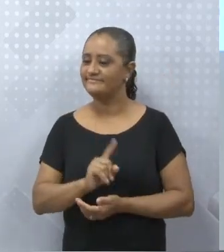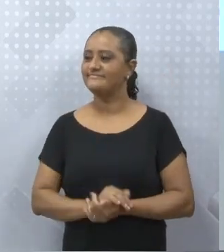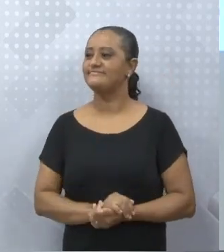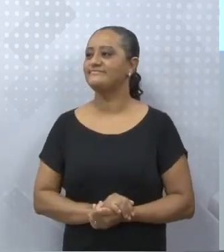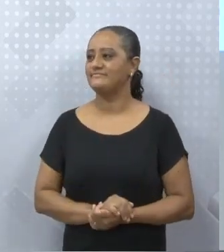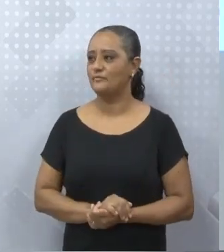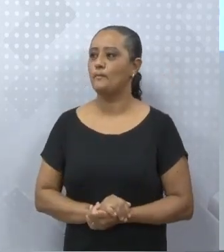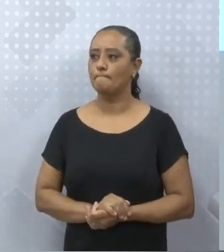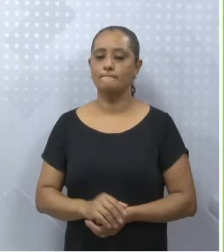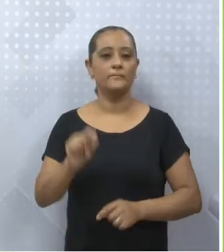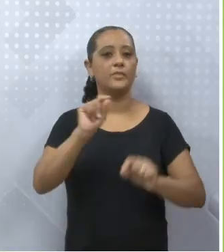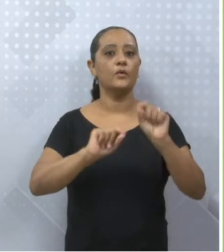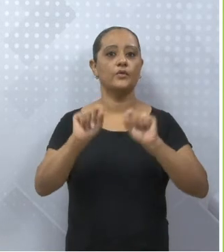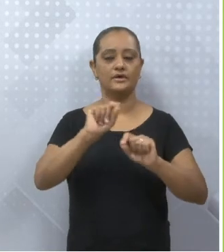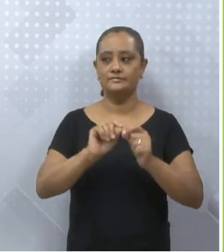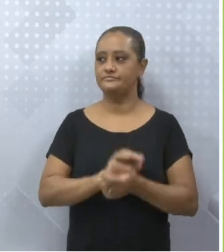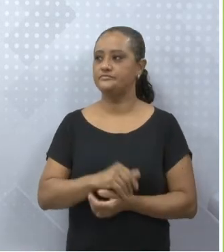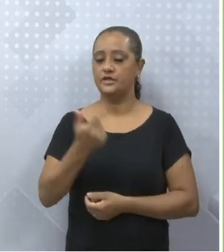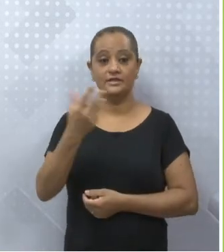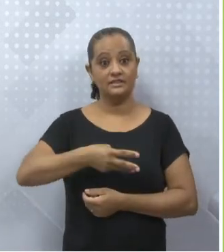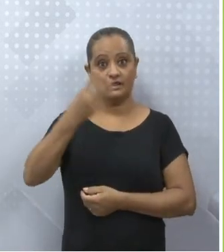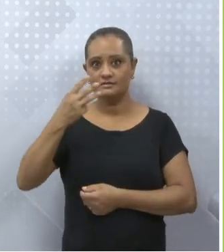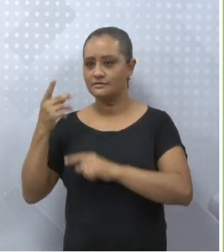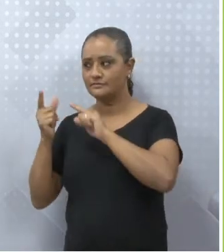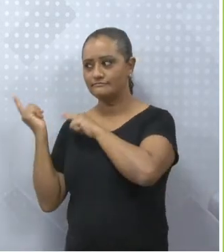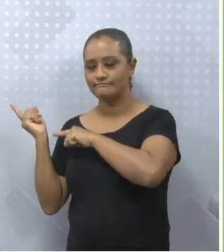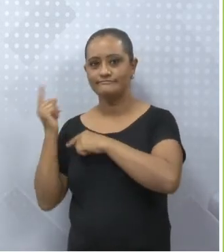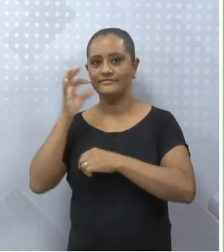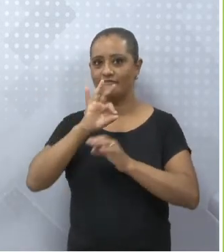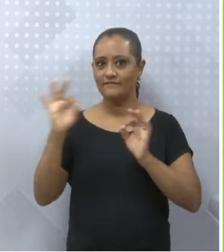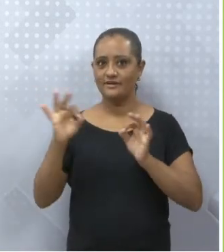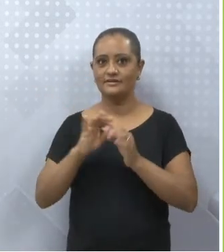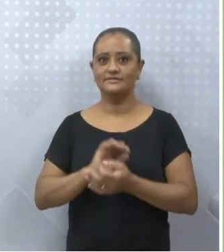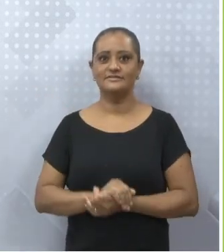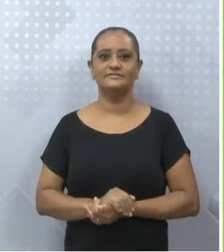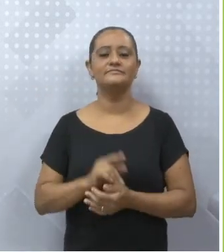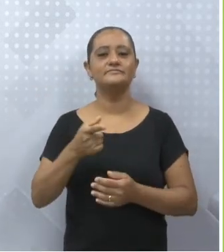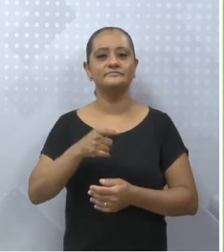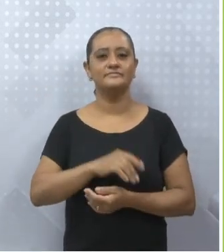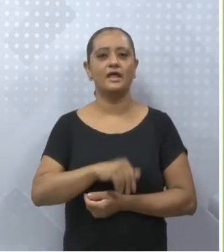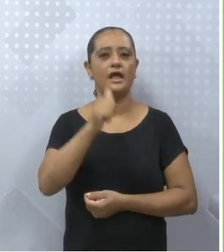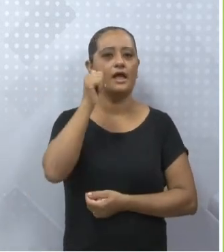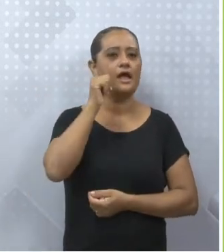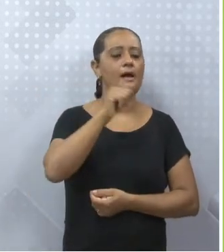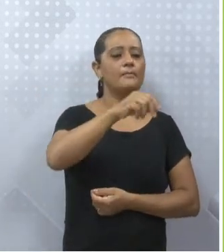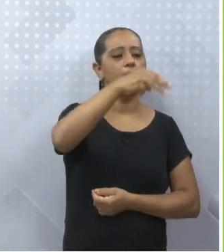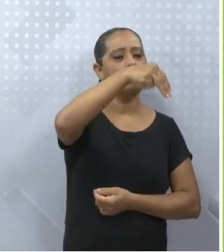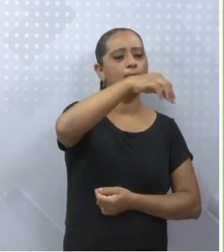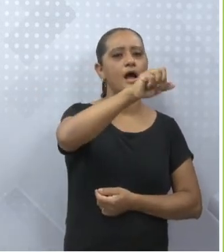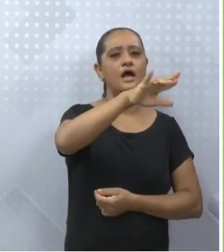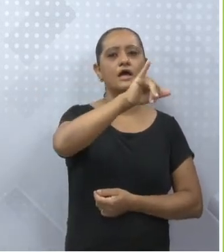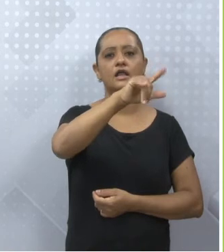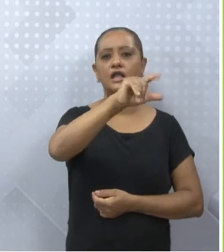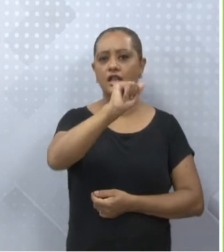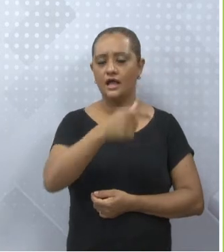a pergunta o quê? Já na outra frase, Marília acreditava em fofocas. E aí, esse verso, eu